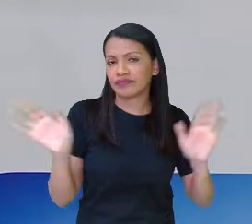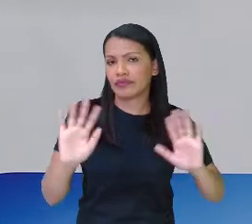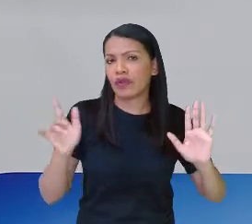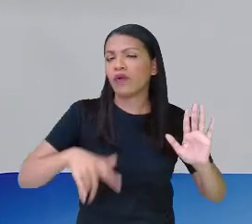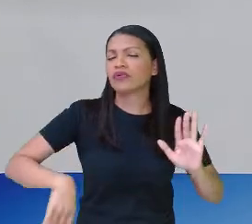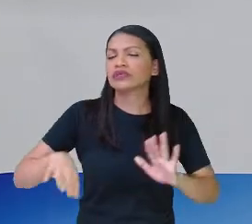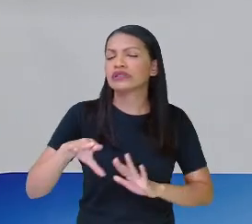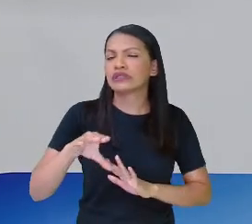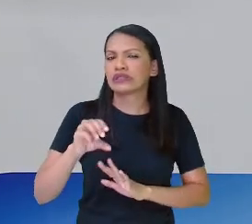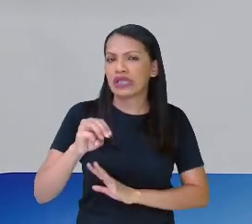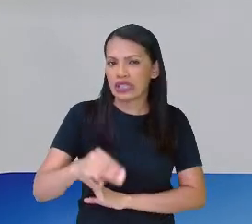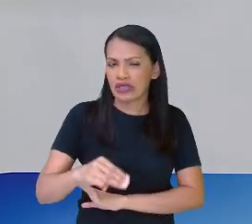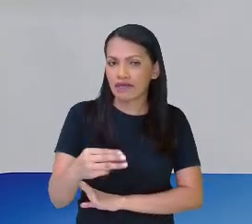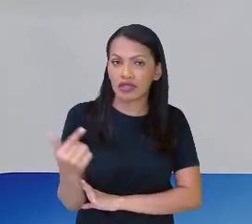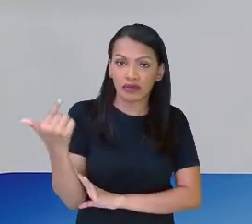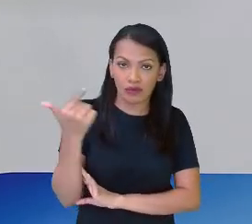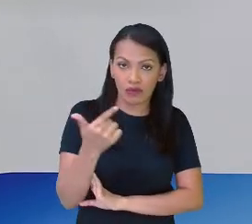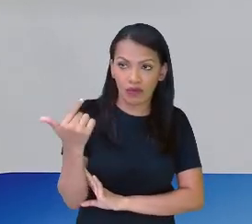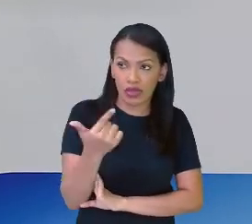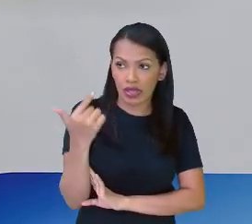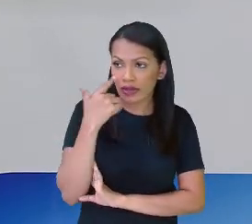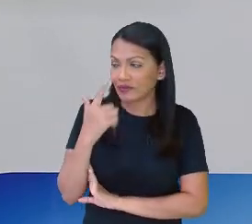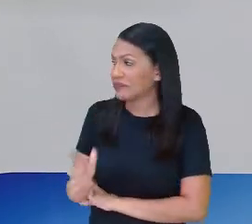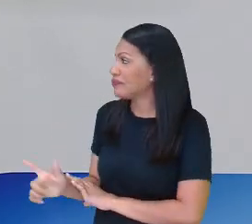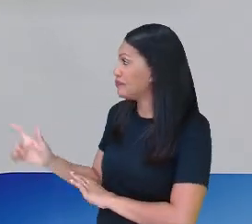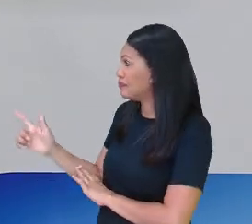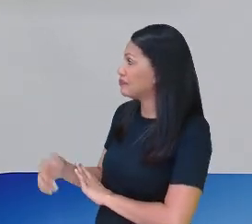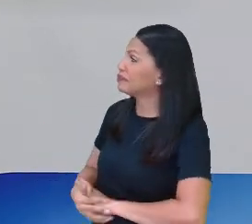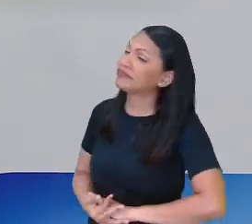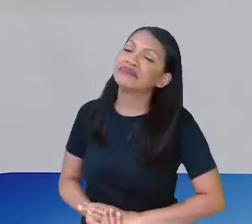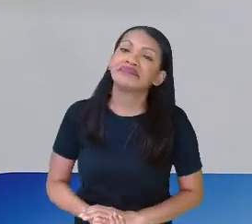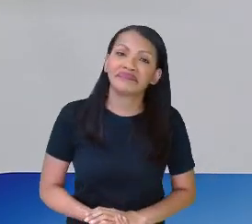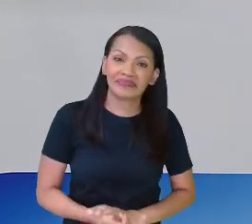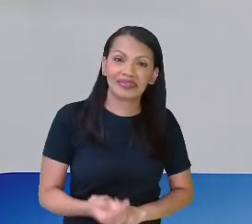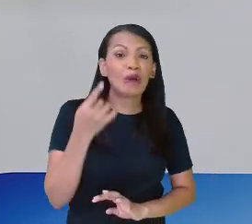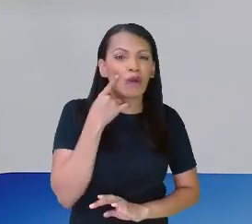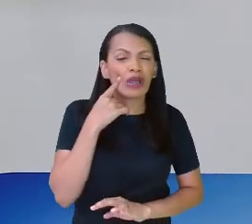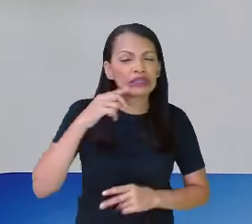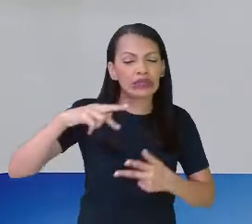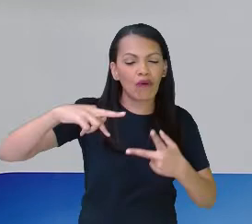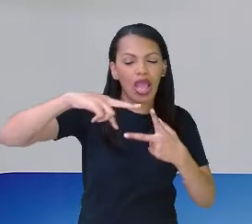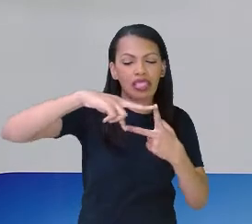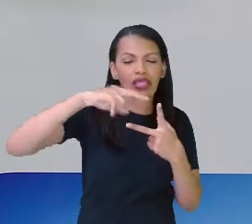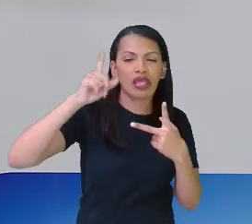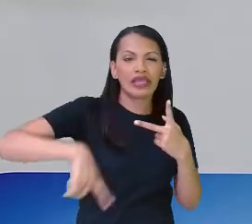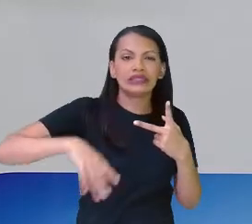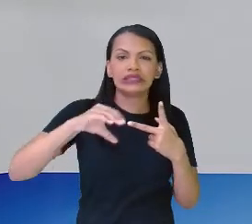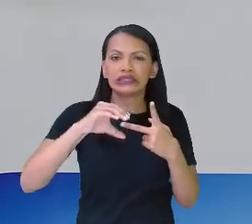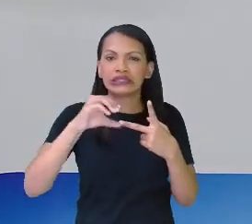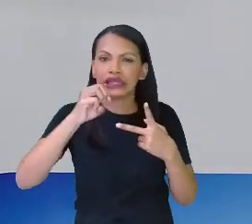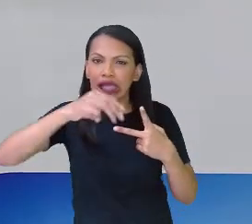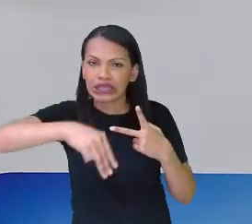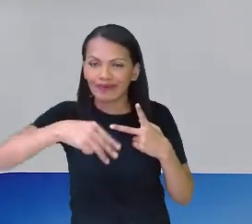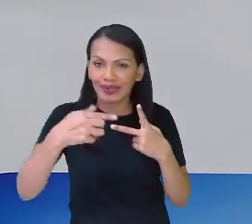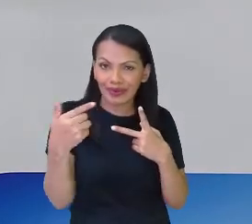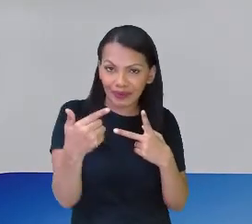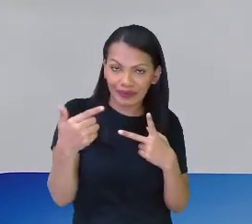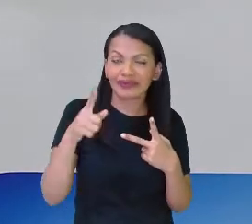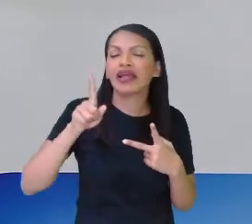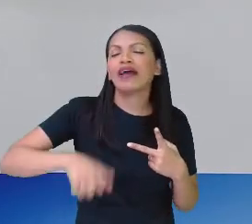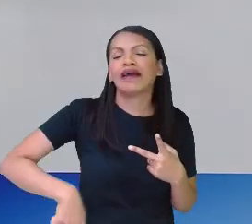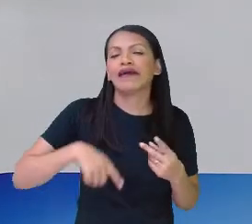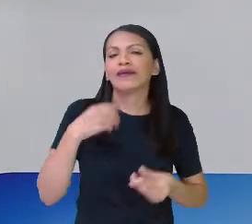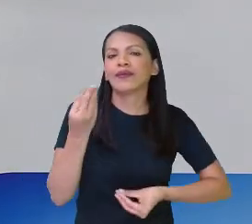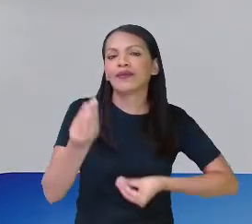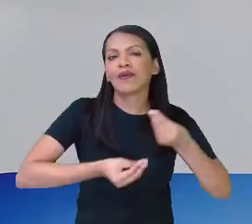centímetros quadrados. Vamos dizer, a medida daqui e daqui, então, é o quadrado, correto? Então, essa é a